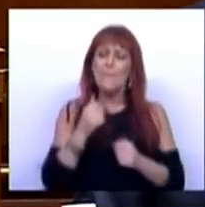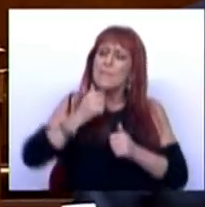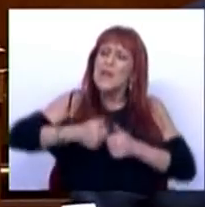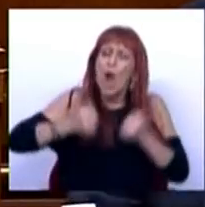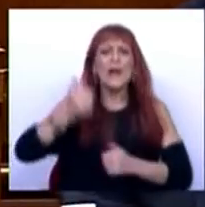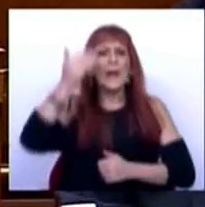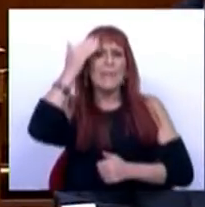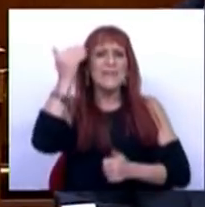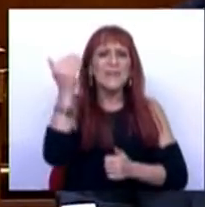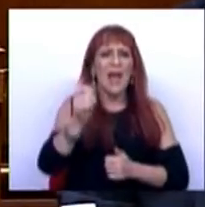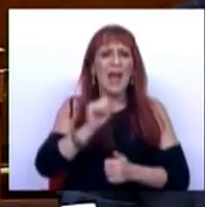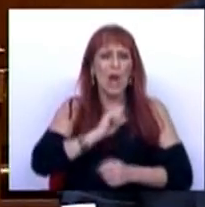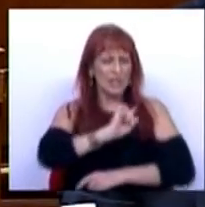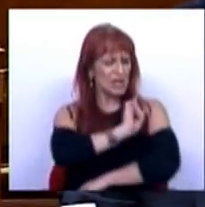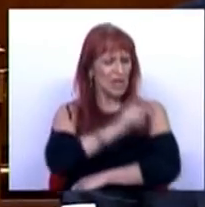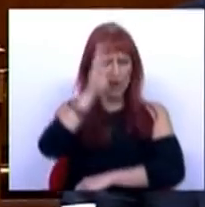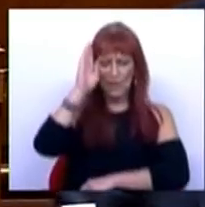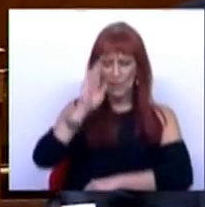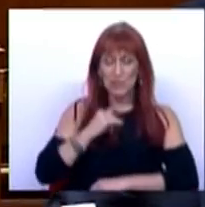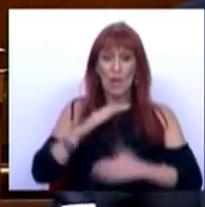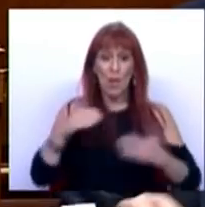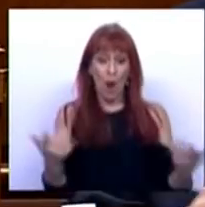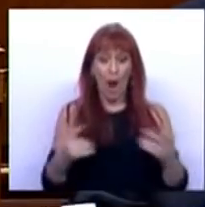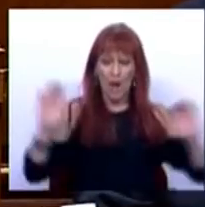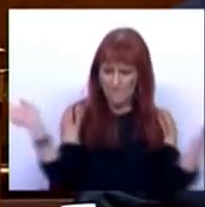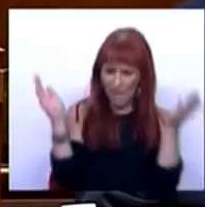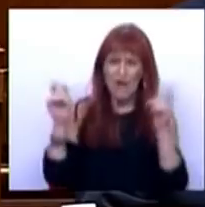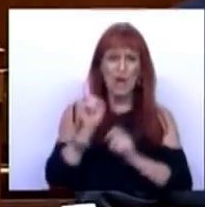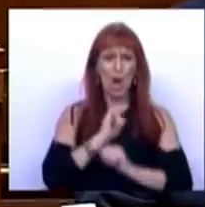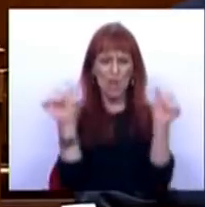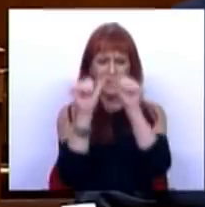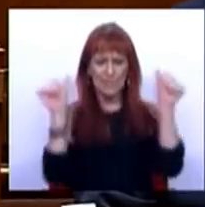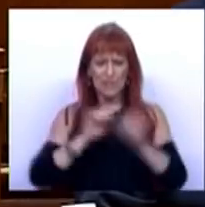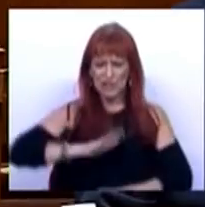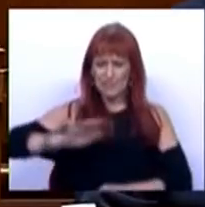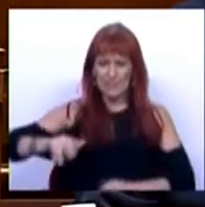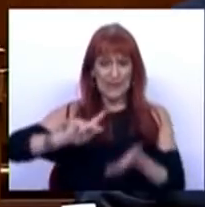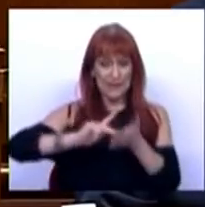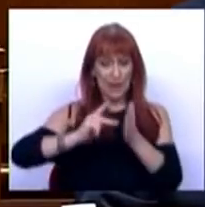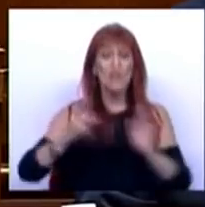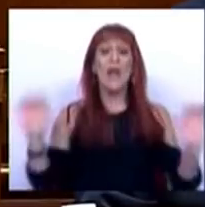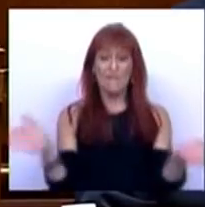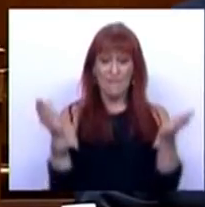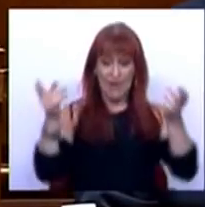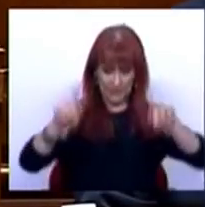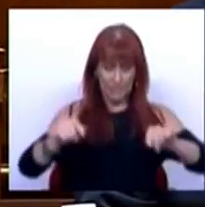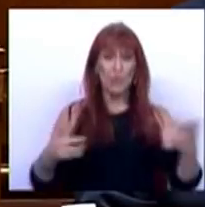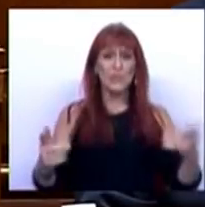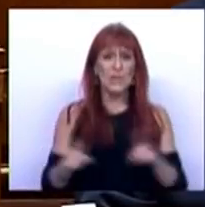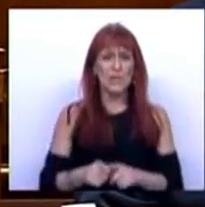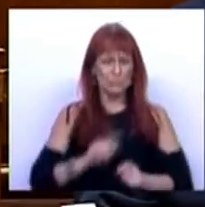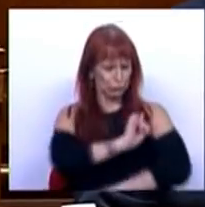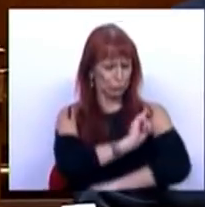melhorar a capacidade das nossas Forças Armadas, para mobilizar o nosso sistema científico e tecnológico e para mobilizar e